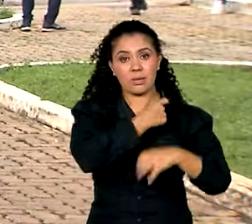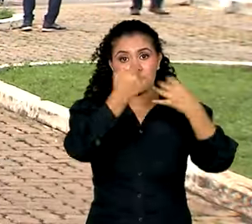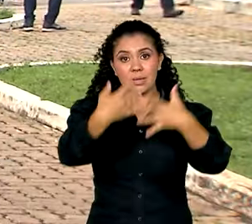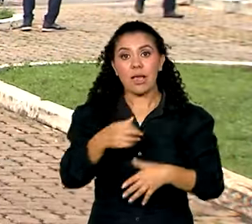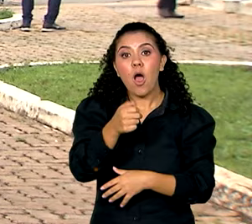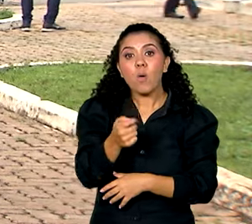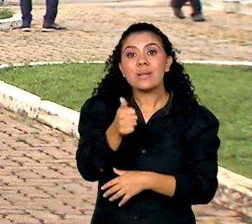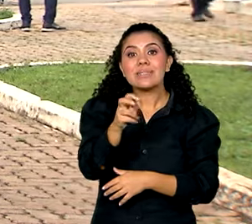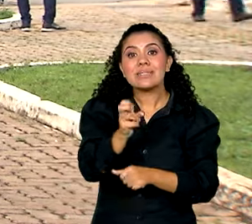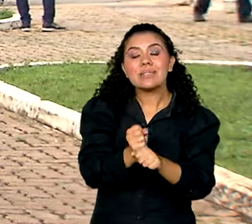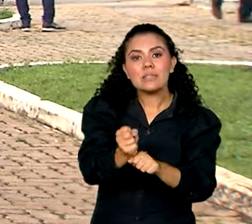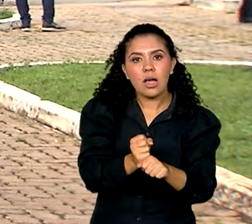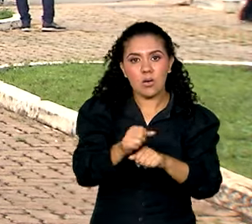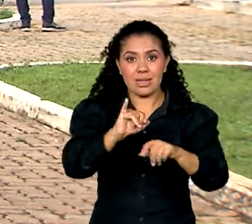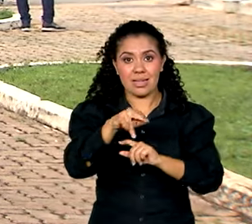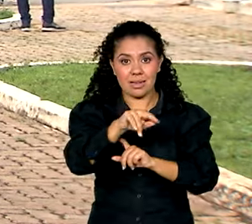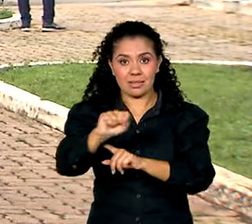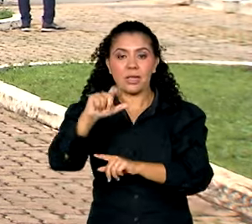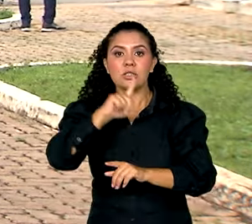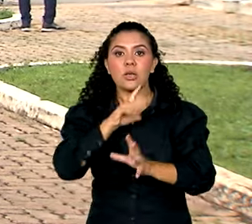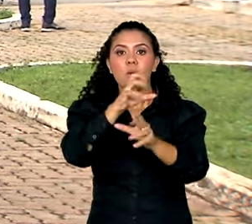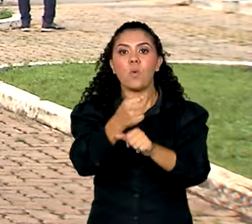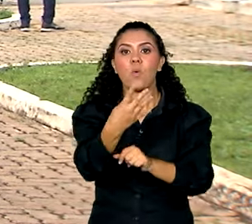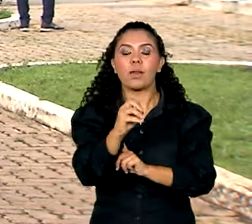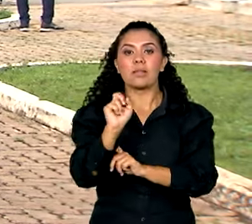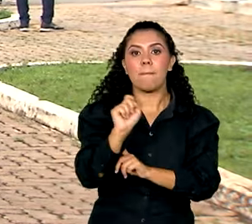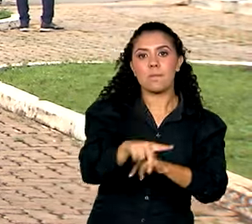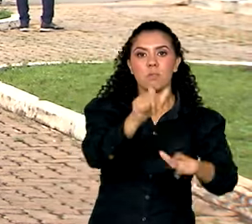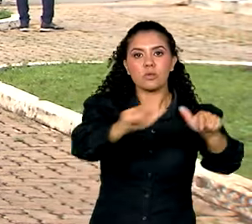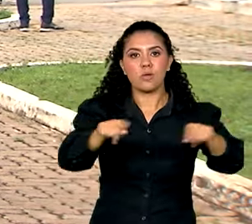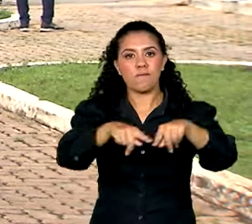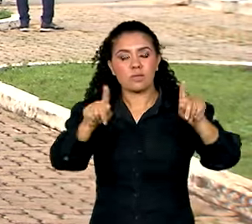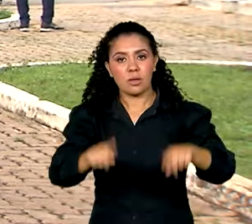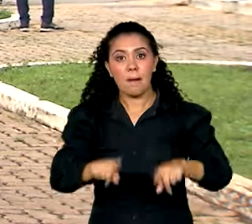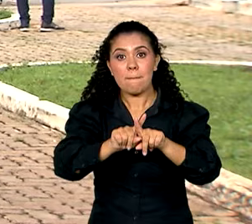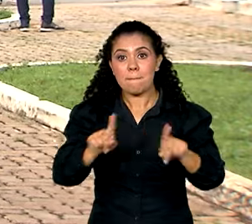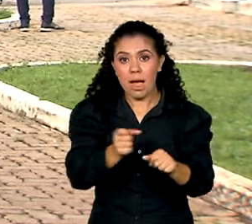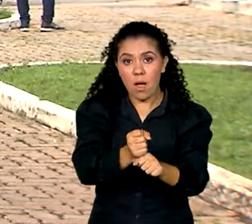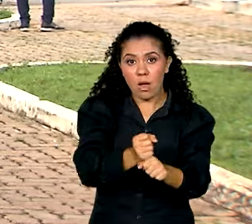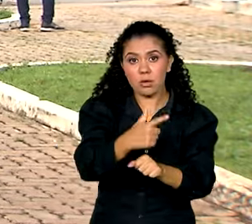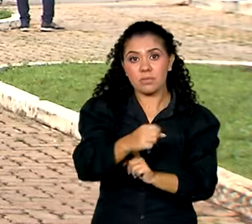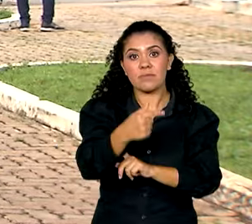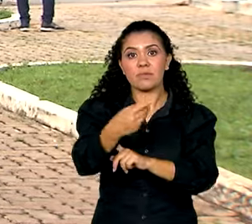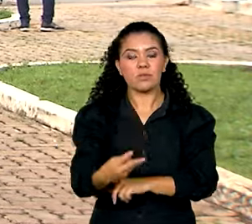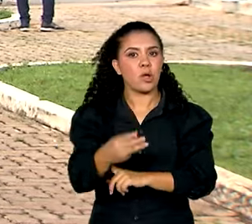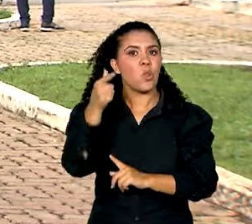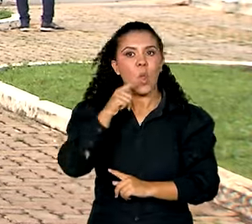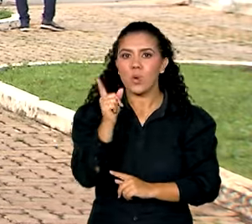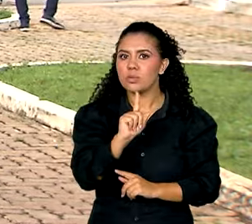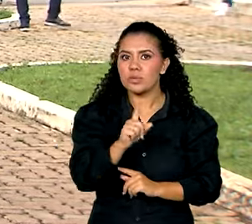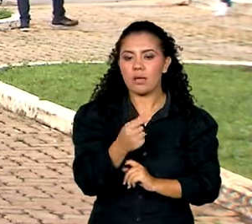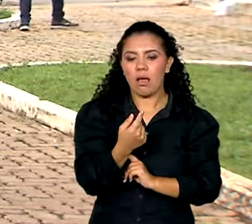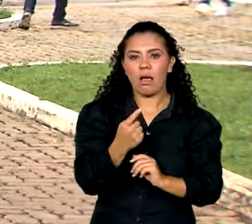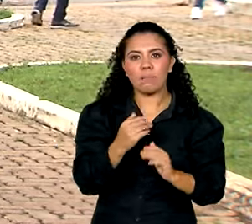tinha 40 mil funcionários. No início de 2023, esse número não chegava a 19 mil. O